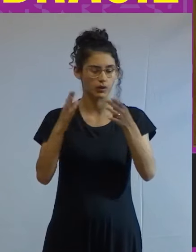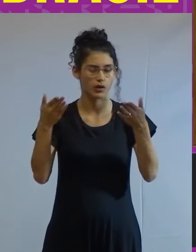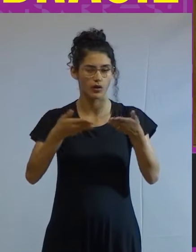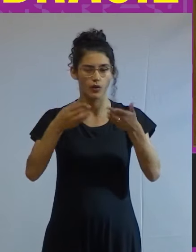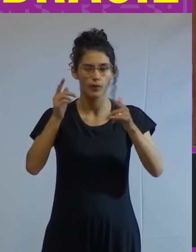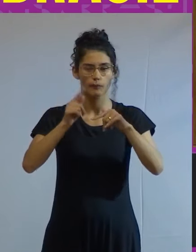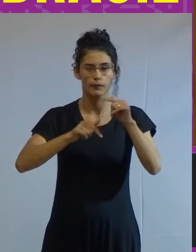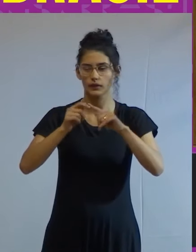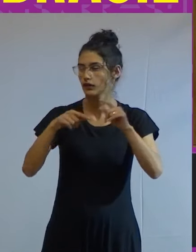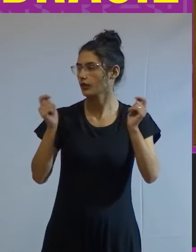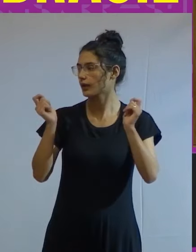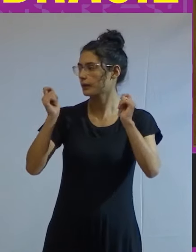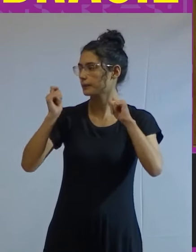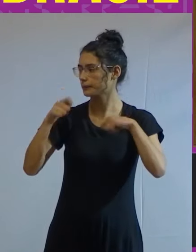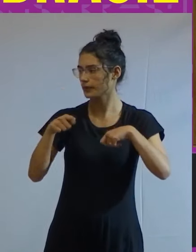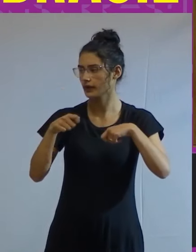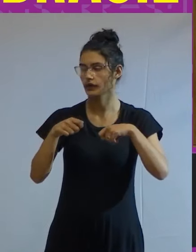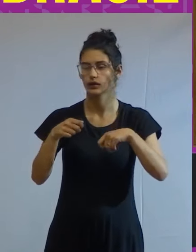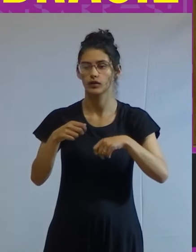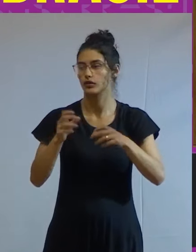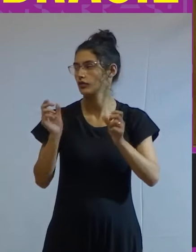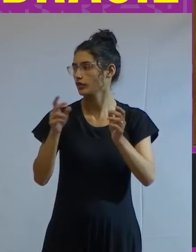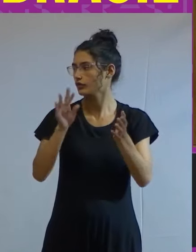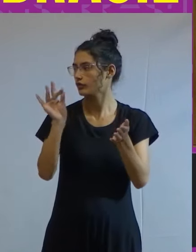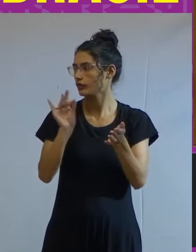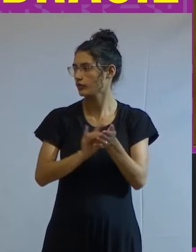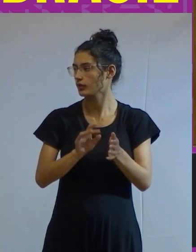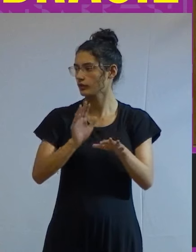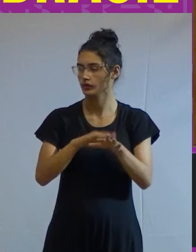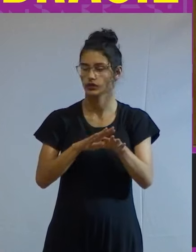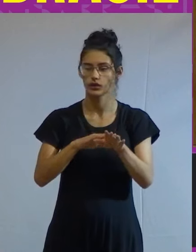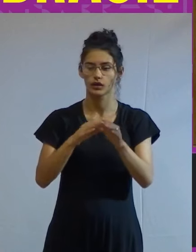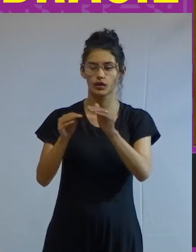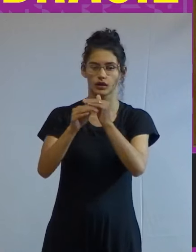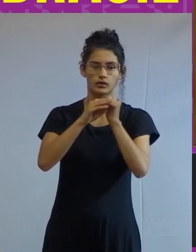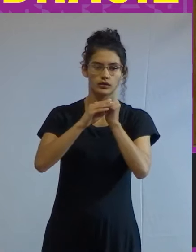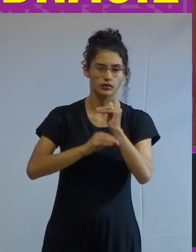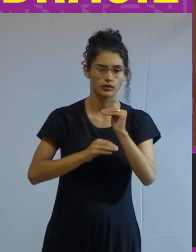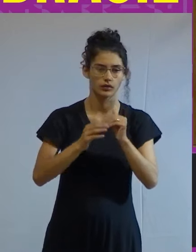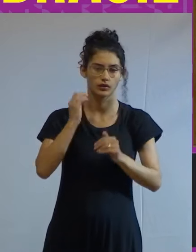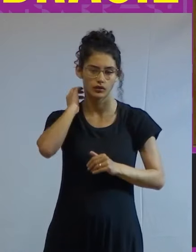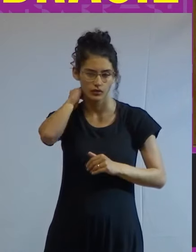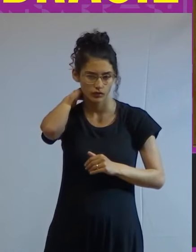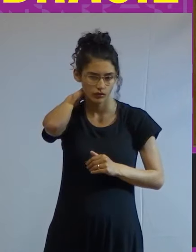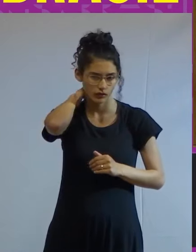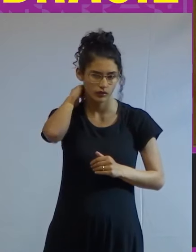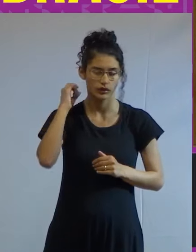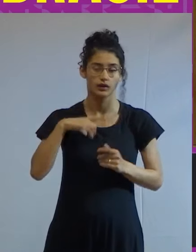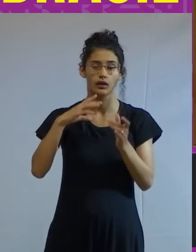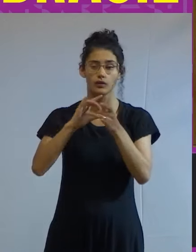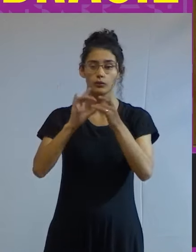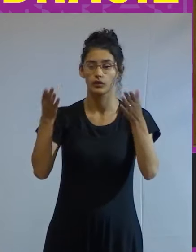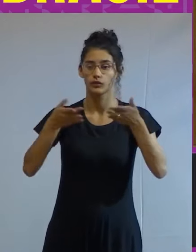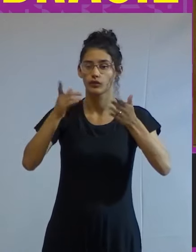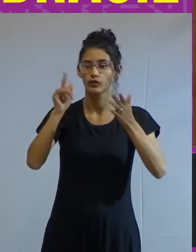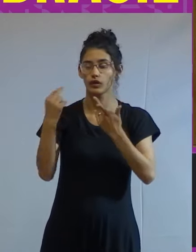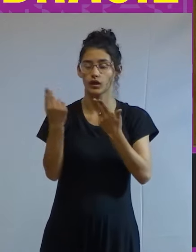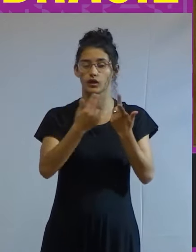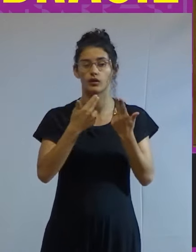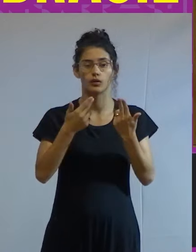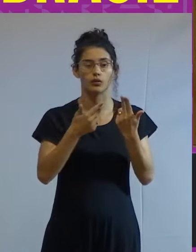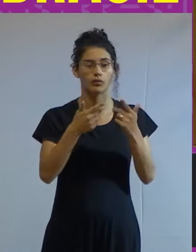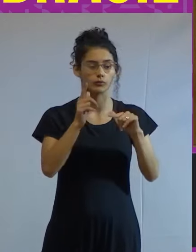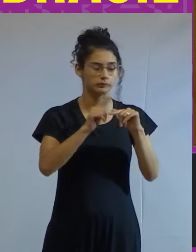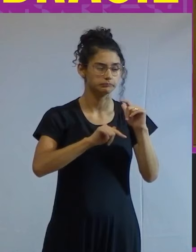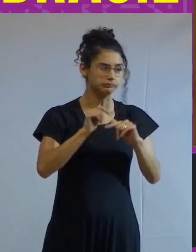de instrumentos capazes de verdadeiramente enfrentar a desigualdade o que temos disponível é a mesma caixa de